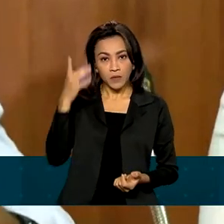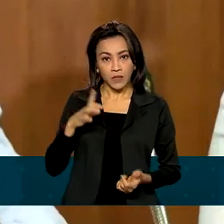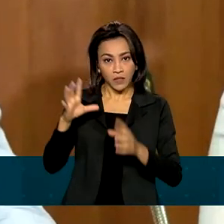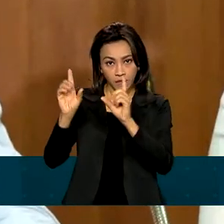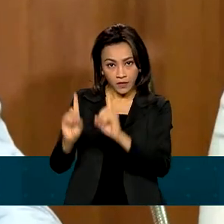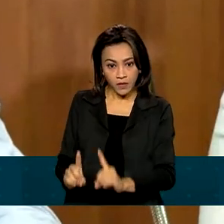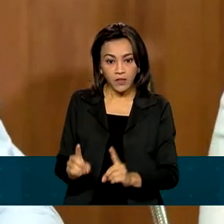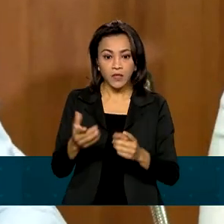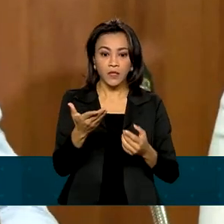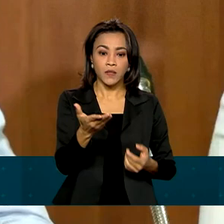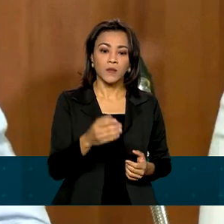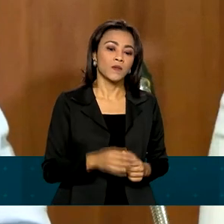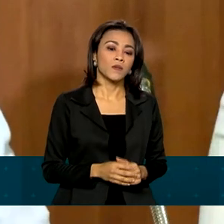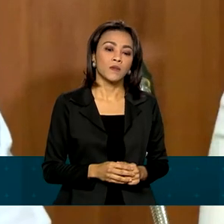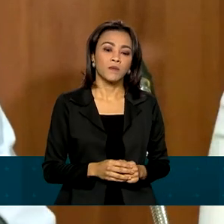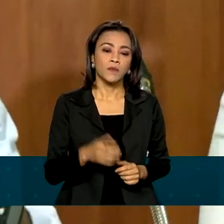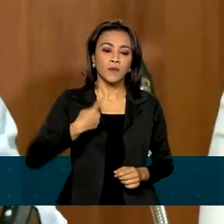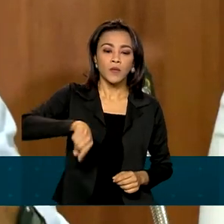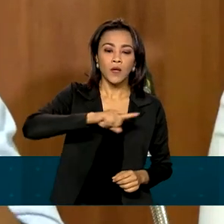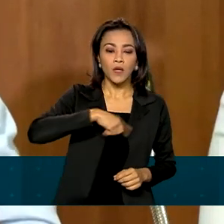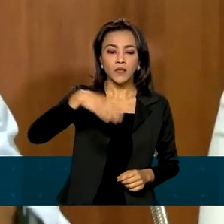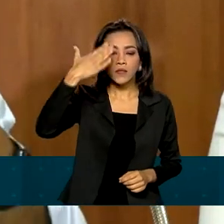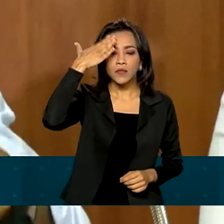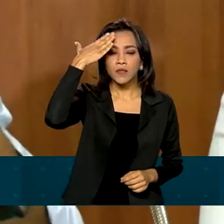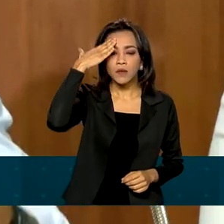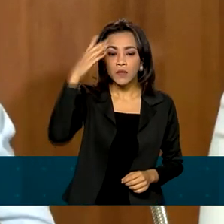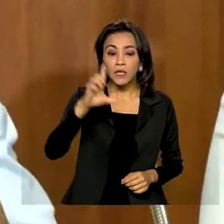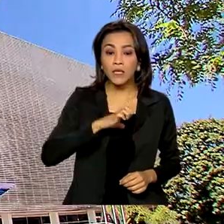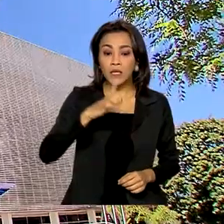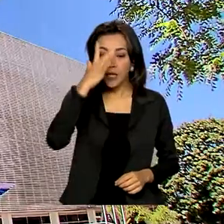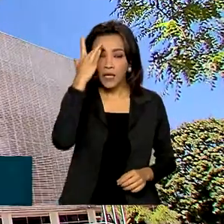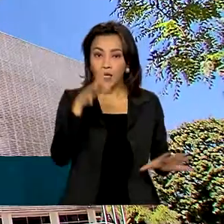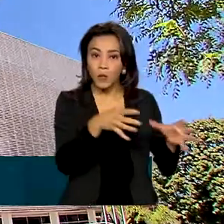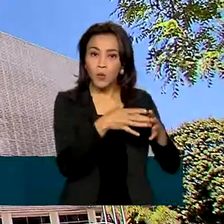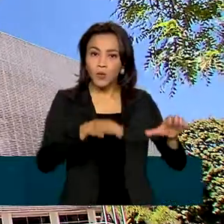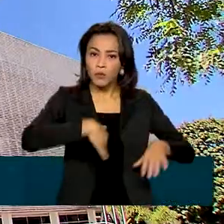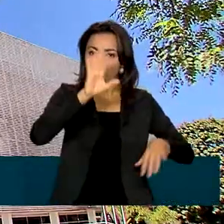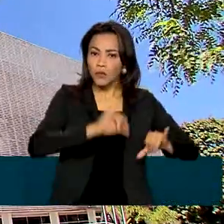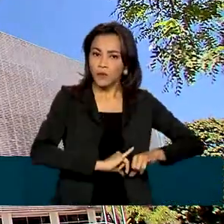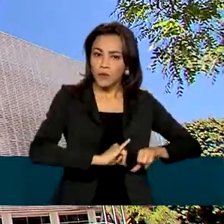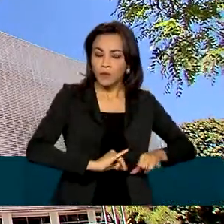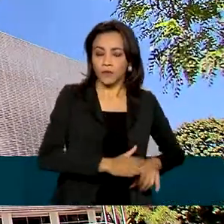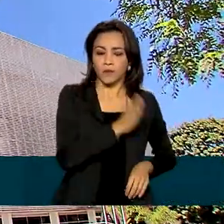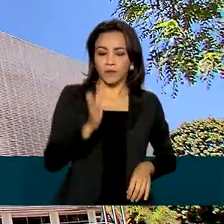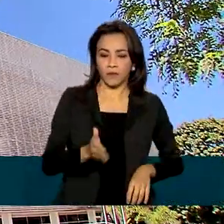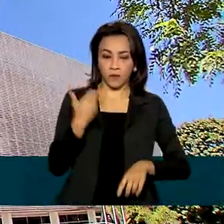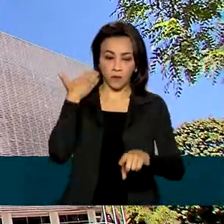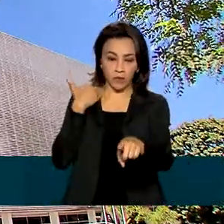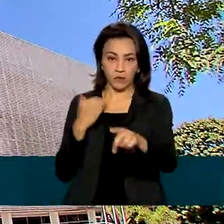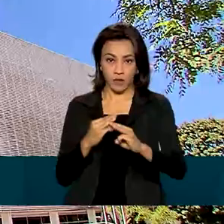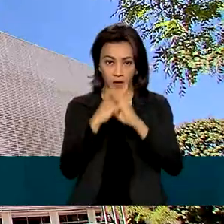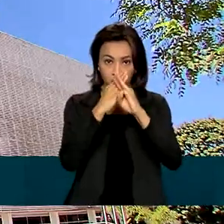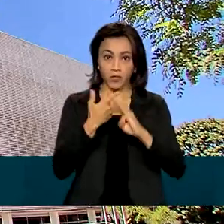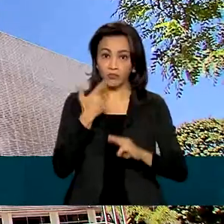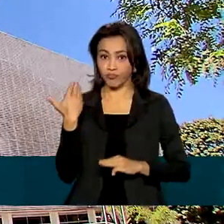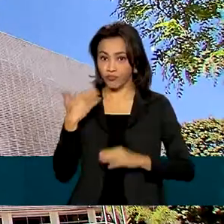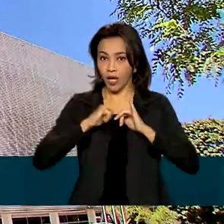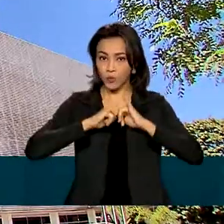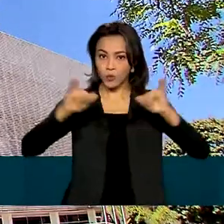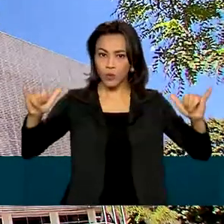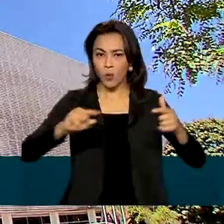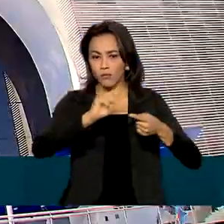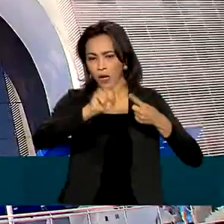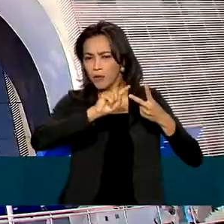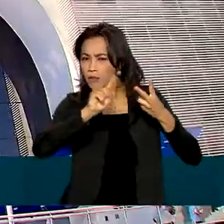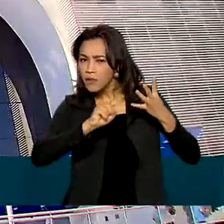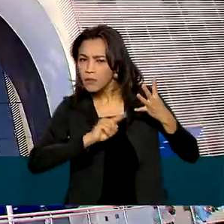todos sofrem, mas sabemos que existem aquelas pessoas que sofrem mais. A Caixa Econômica Federal também anunciou uma série